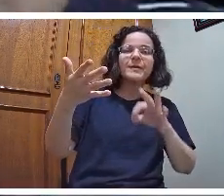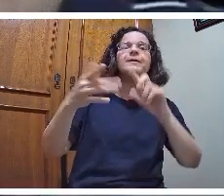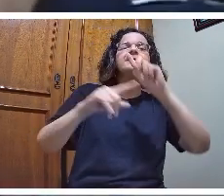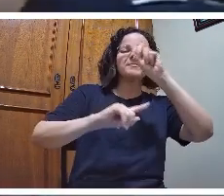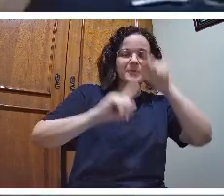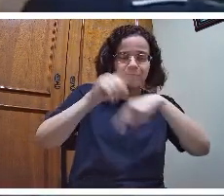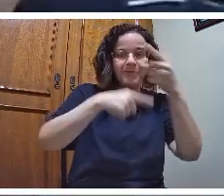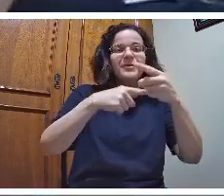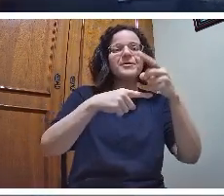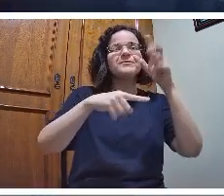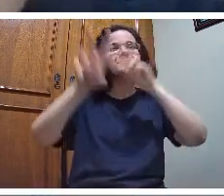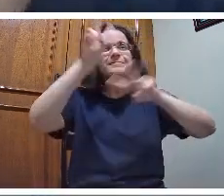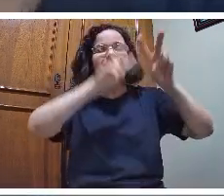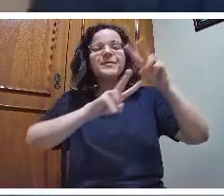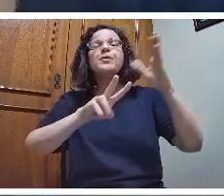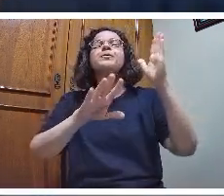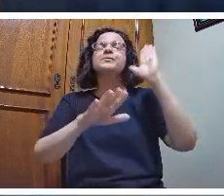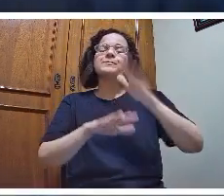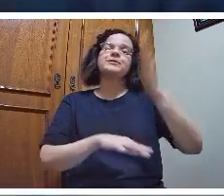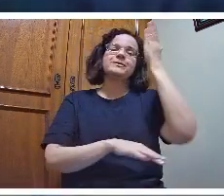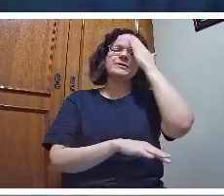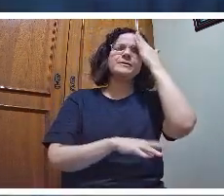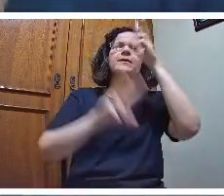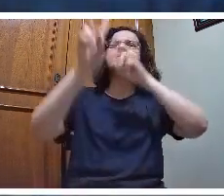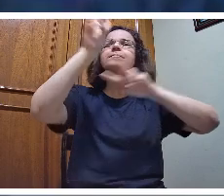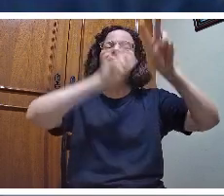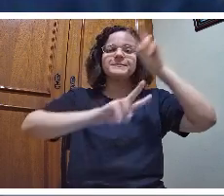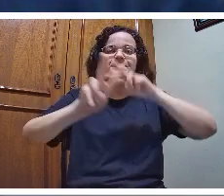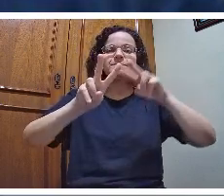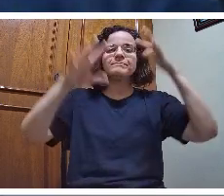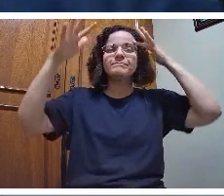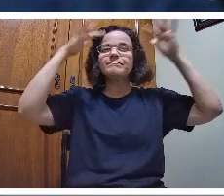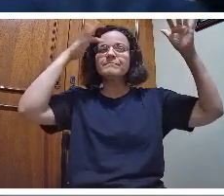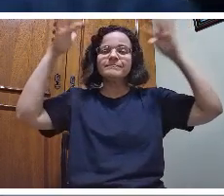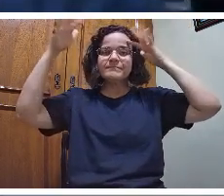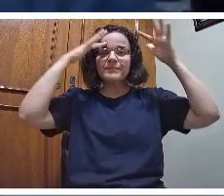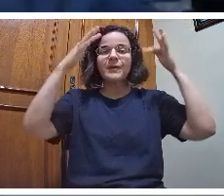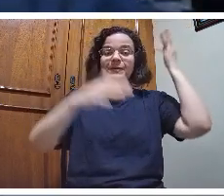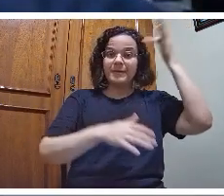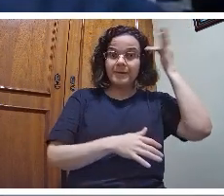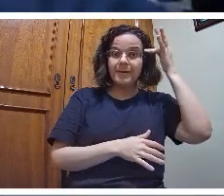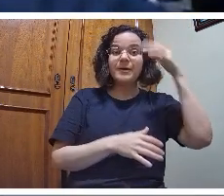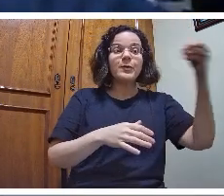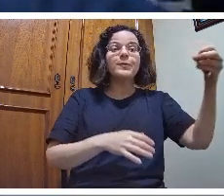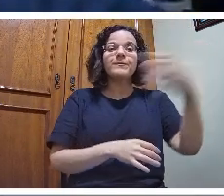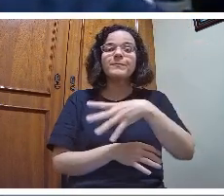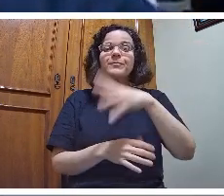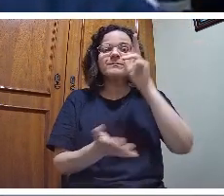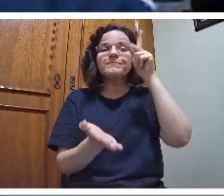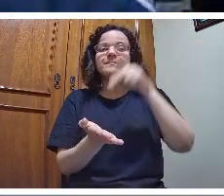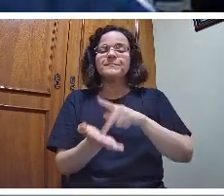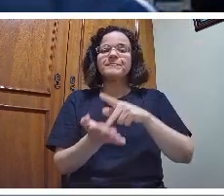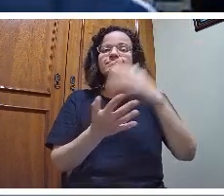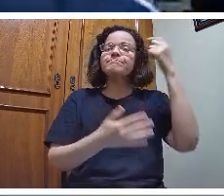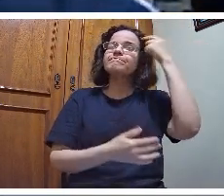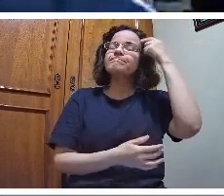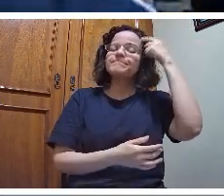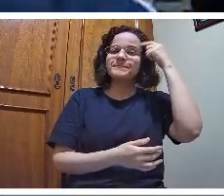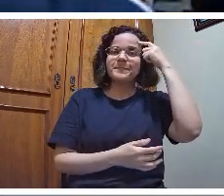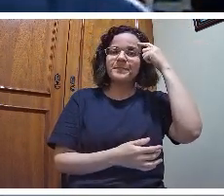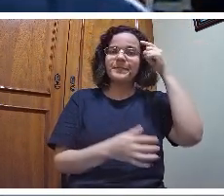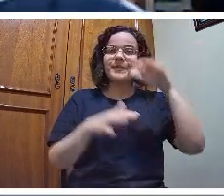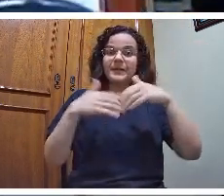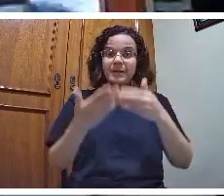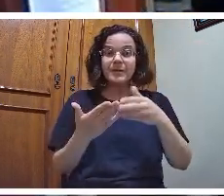empírico, aquilo que eu vejo, é o abstrato, que é a teoria, é o novo concreto no pensamento. Tinto concreto no pensamento é